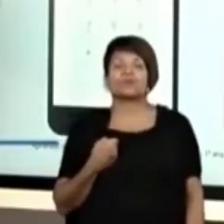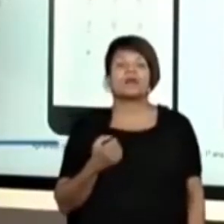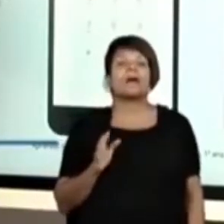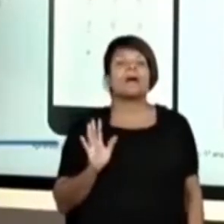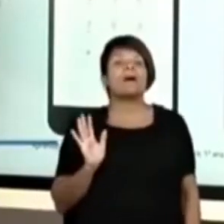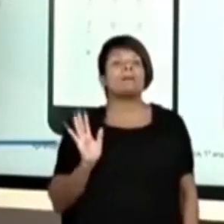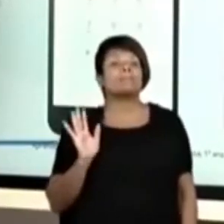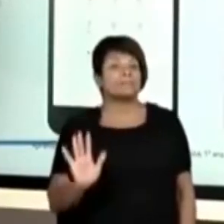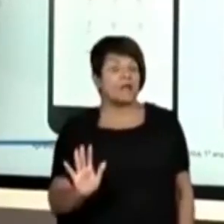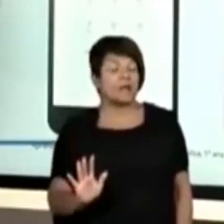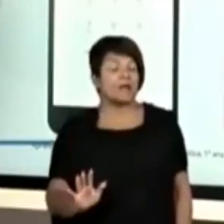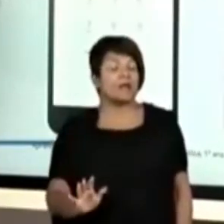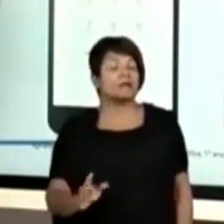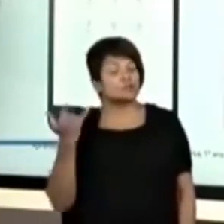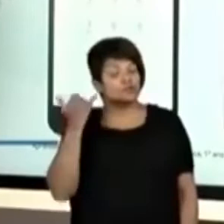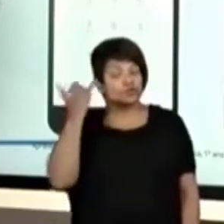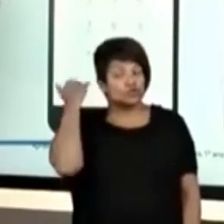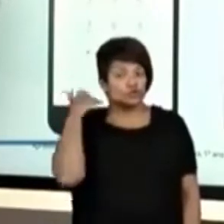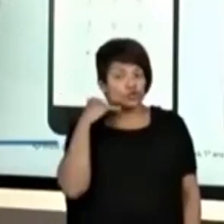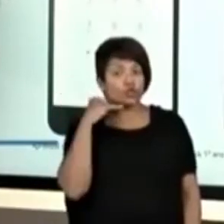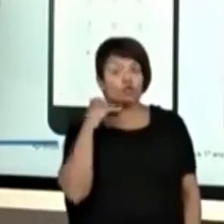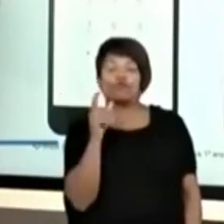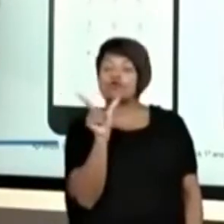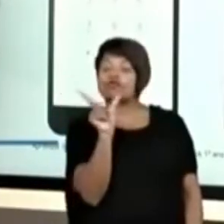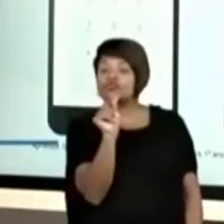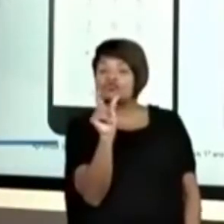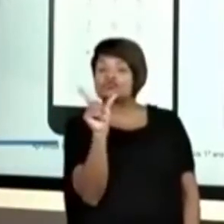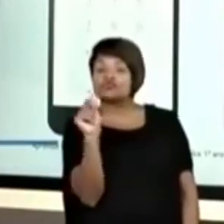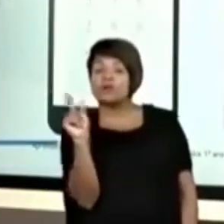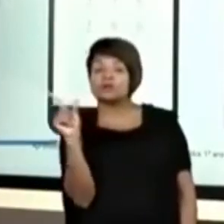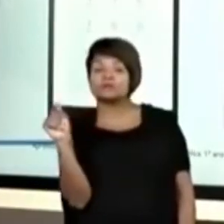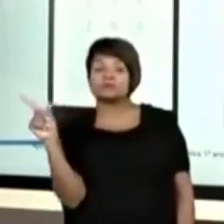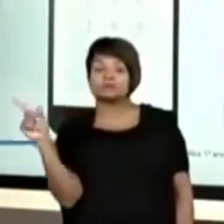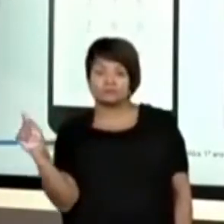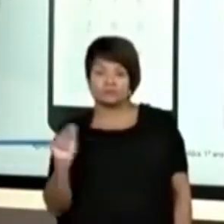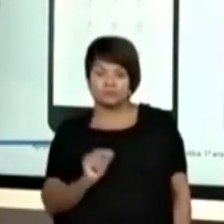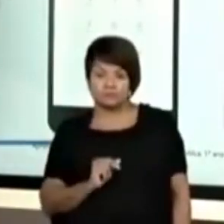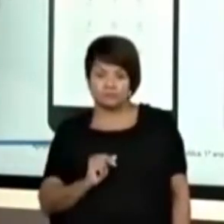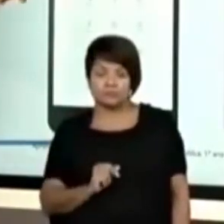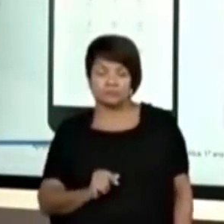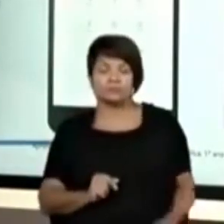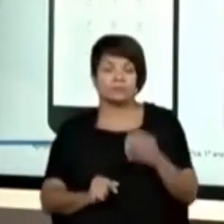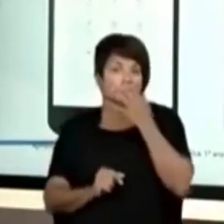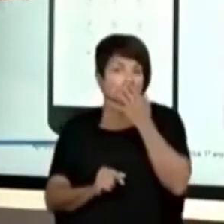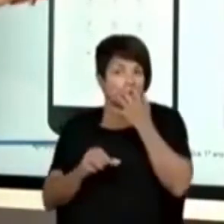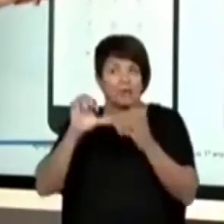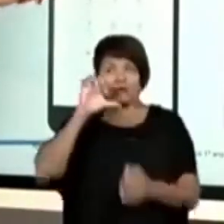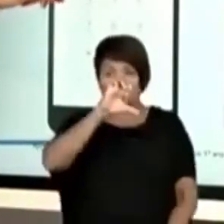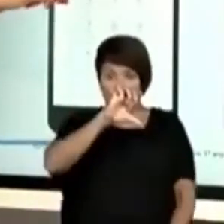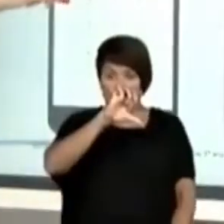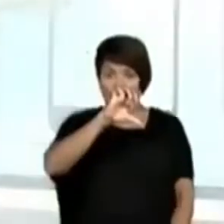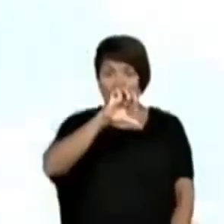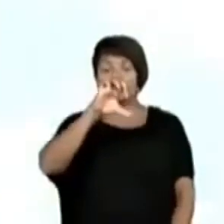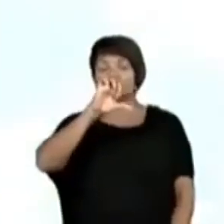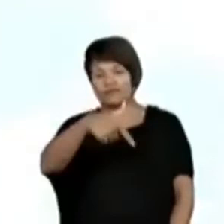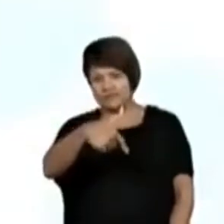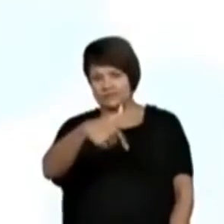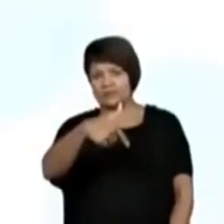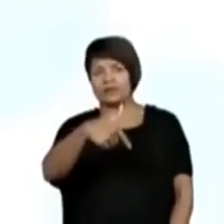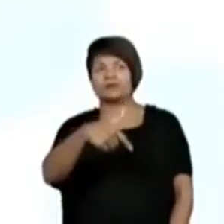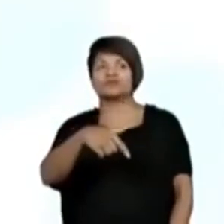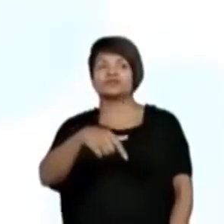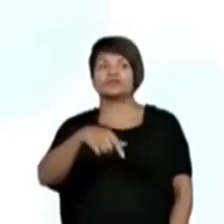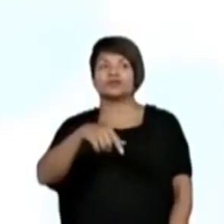E a professora Ju foi juntando de dois em dois quando dava. Então, foi 9, 97.